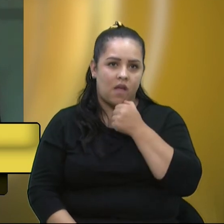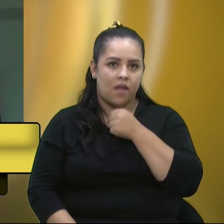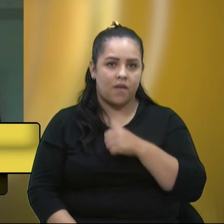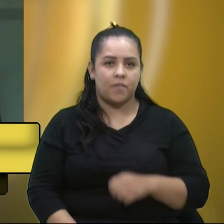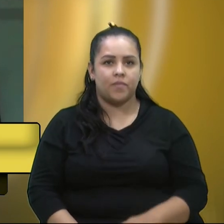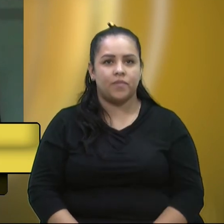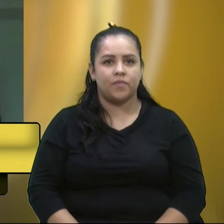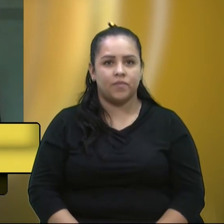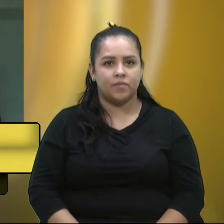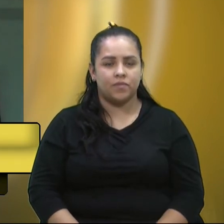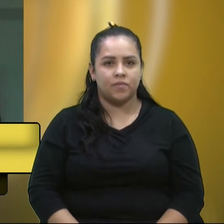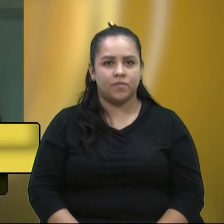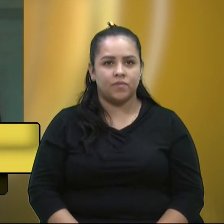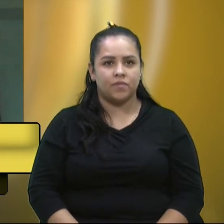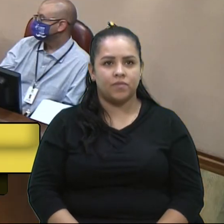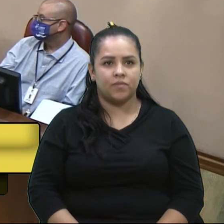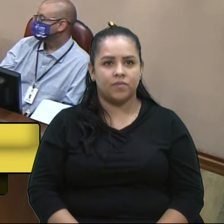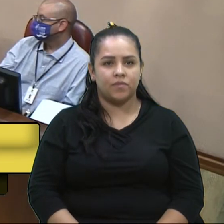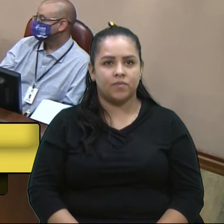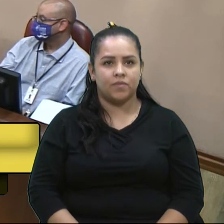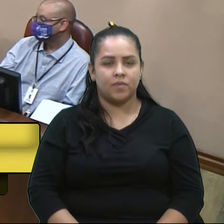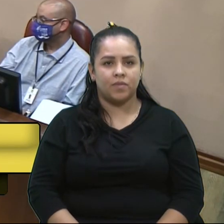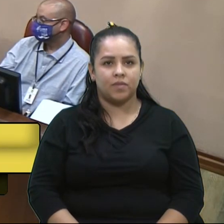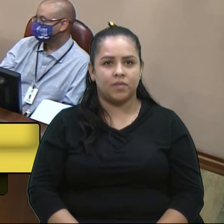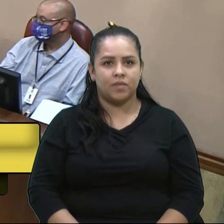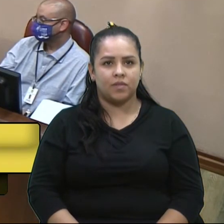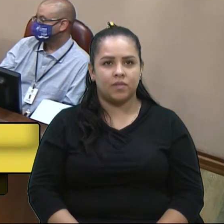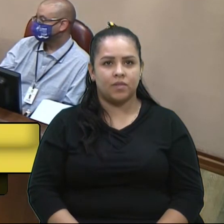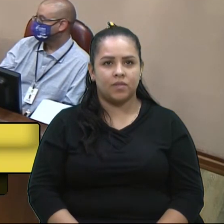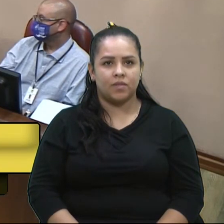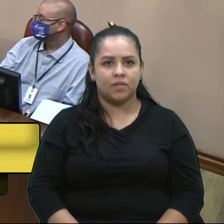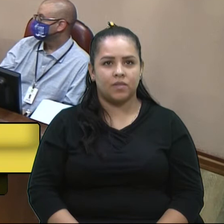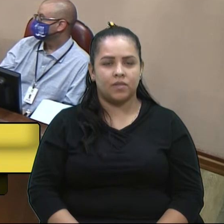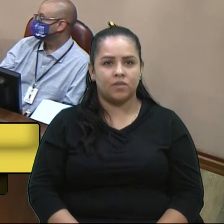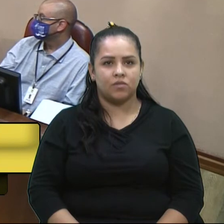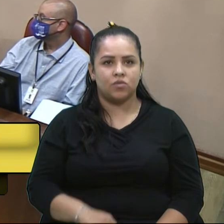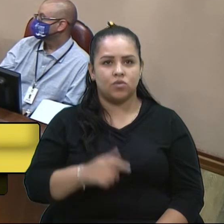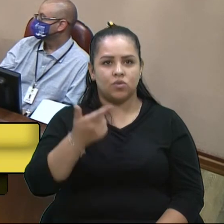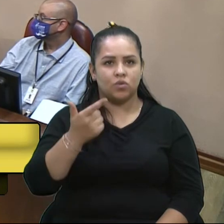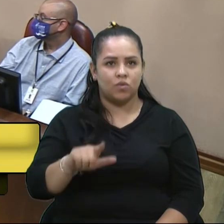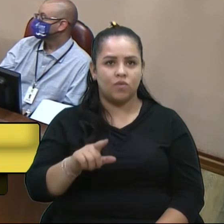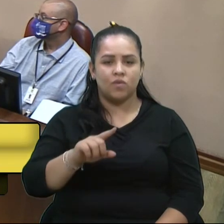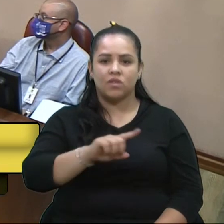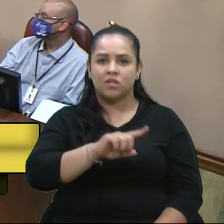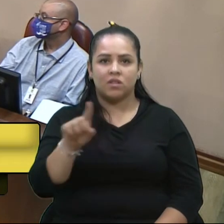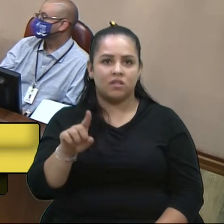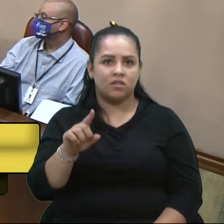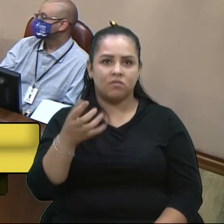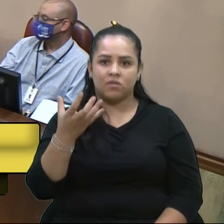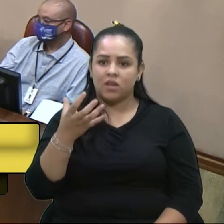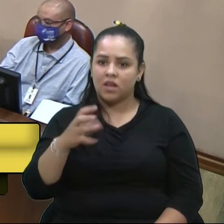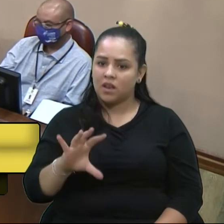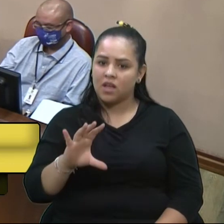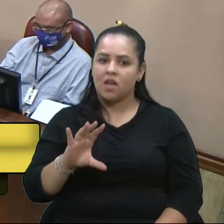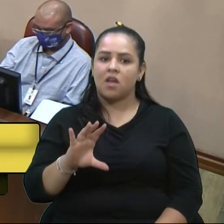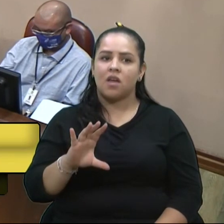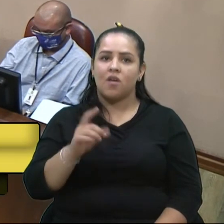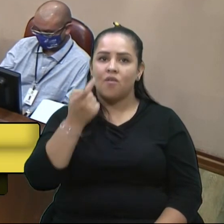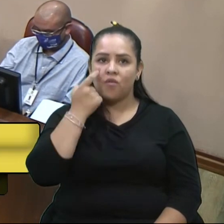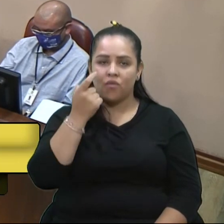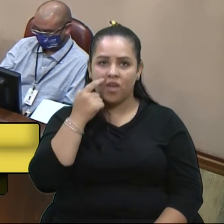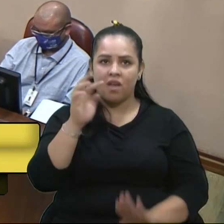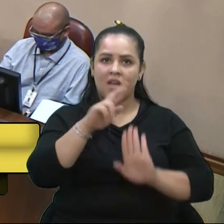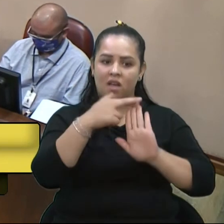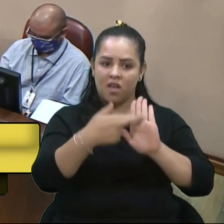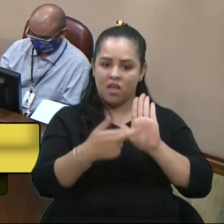novamente... Obrigado, senhor presidente. Questão de ordem atendida novamente. Vocês não estão querendo cooperar, o regimento na